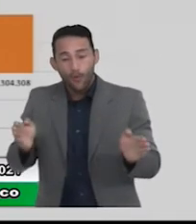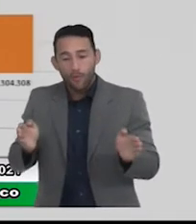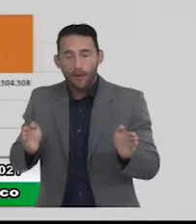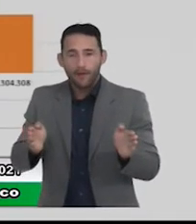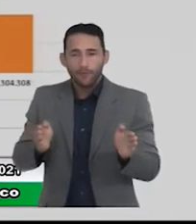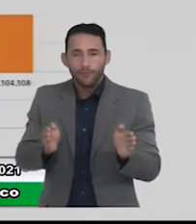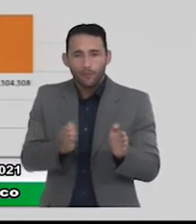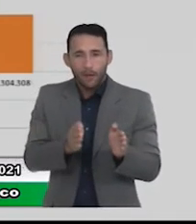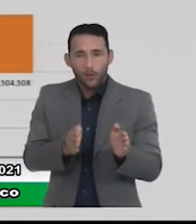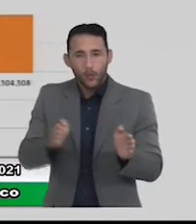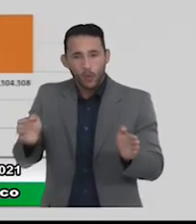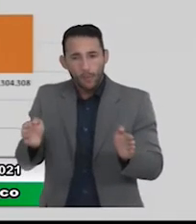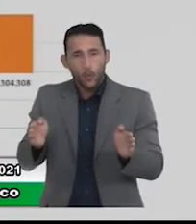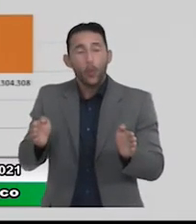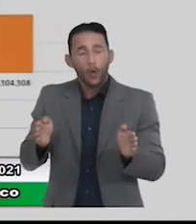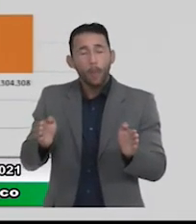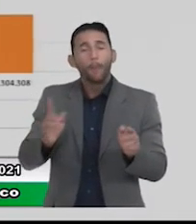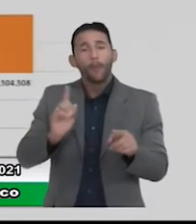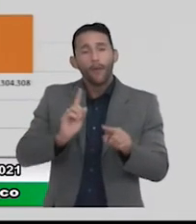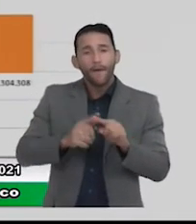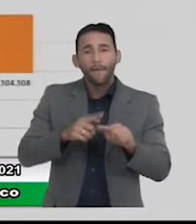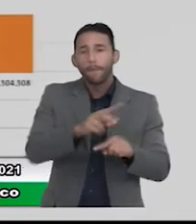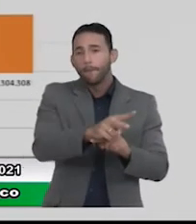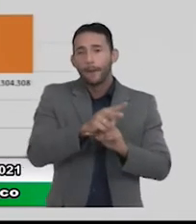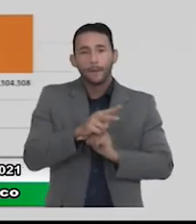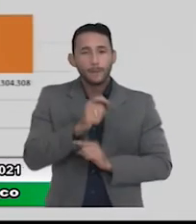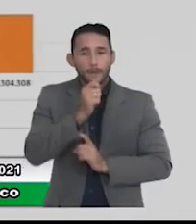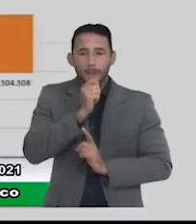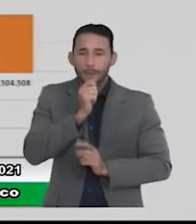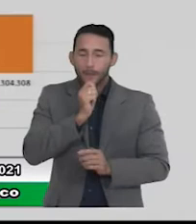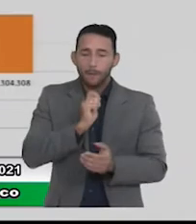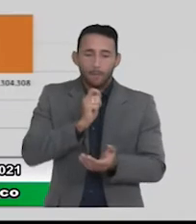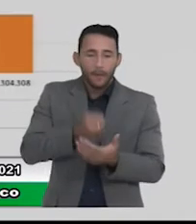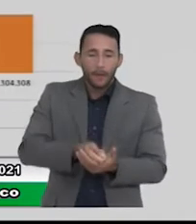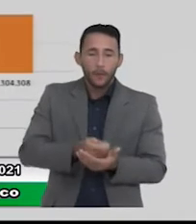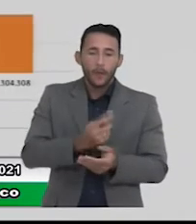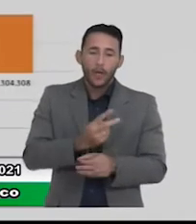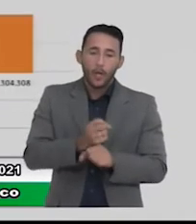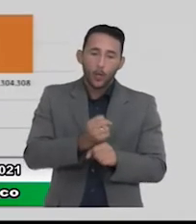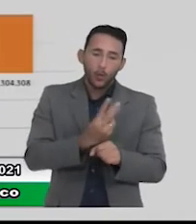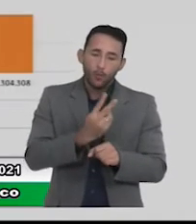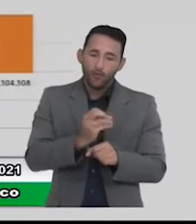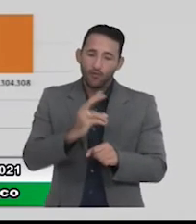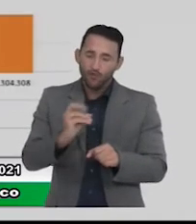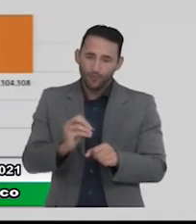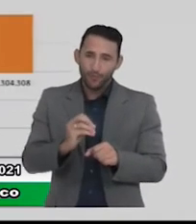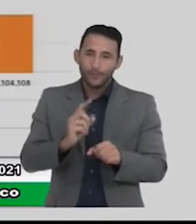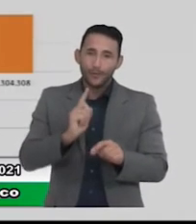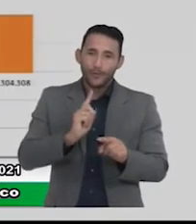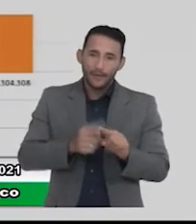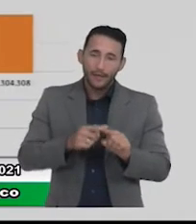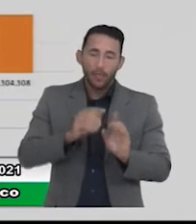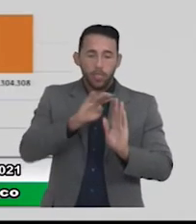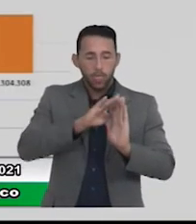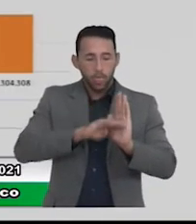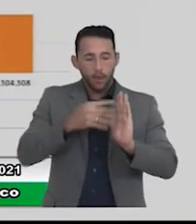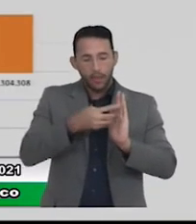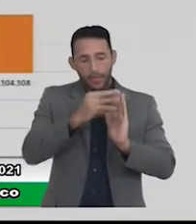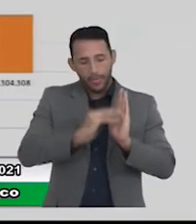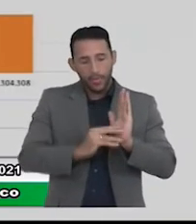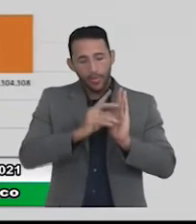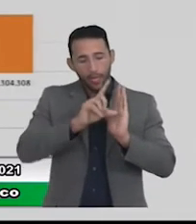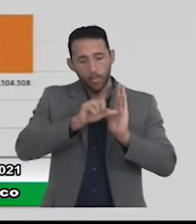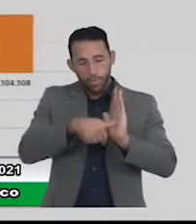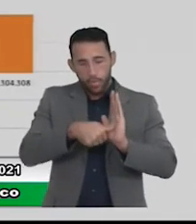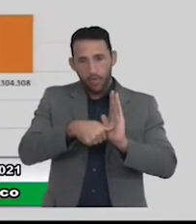e por conta da operação de crédito que a gente não começou a pagar no exercício de 2020 porque atrasou o cronograma mas ainda assim a gente